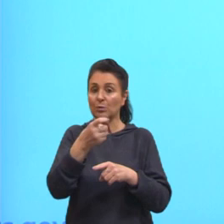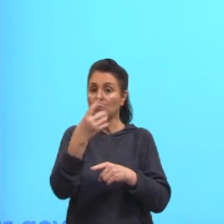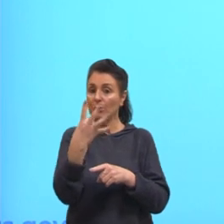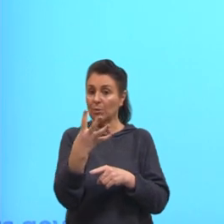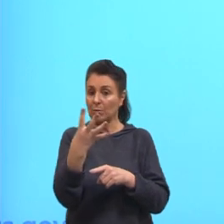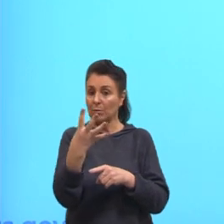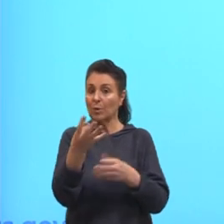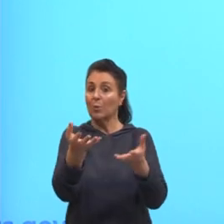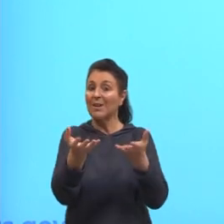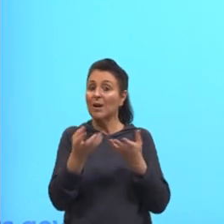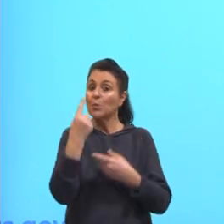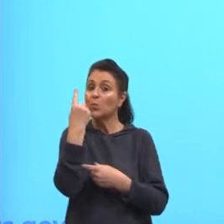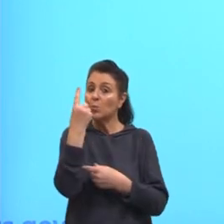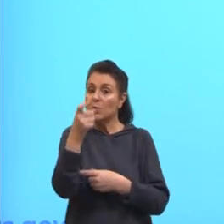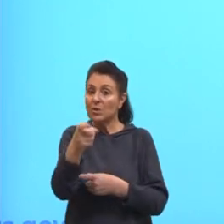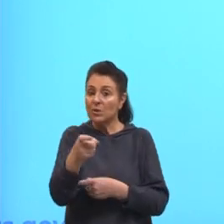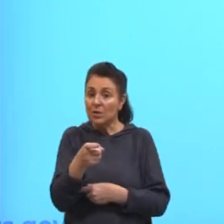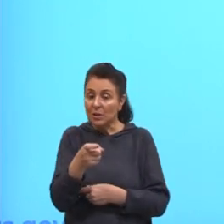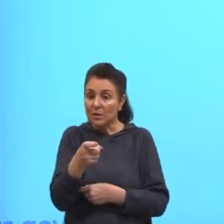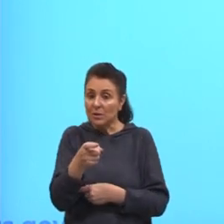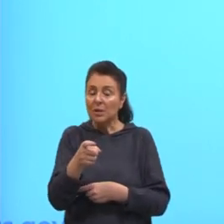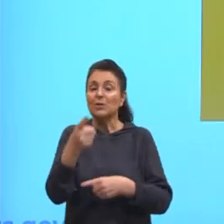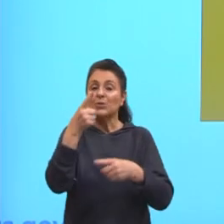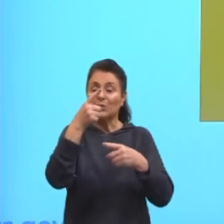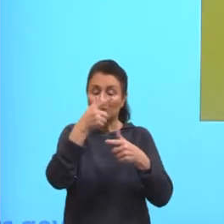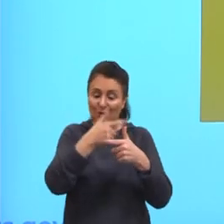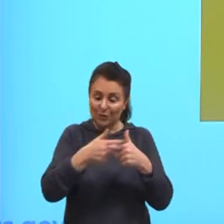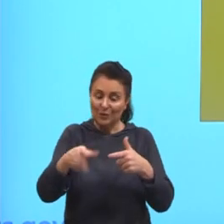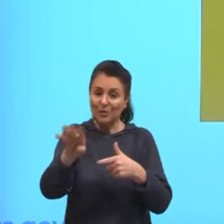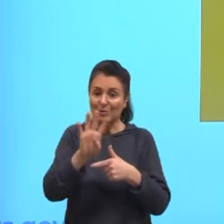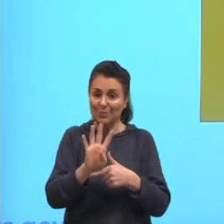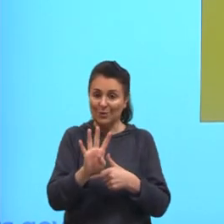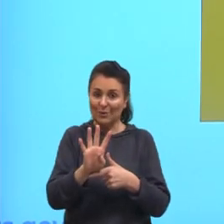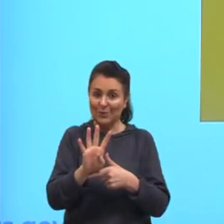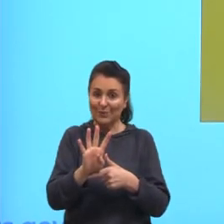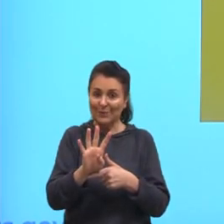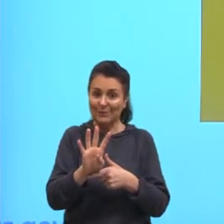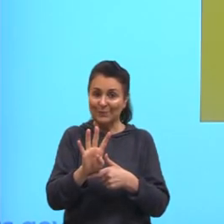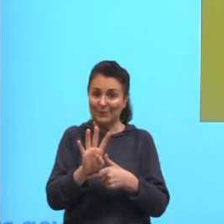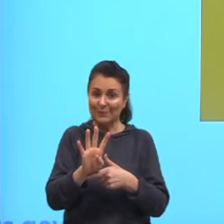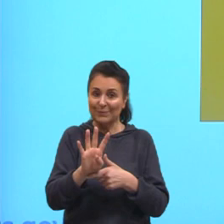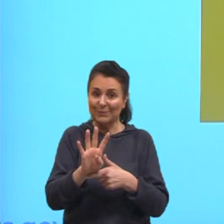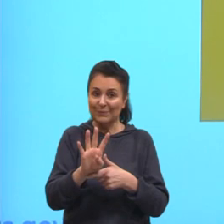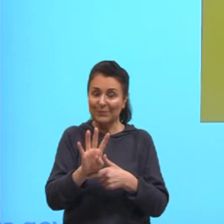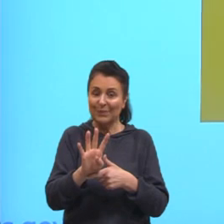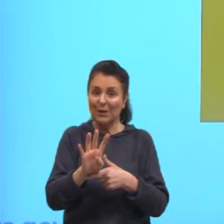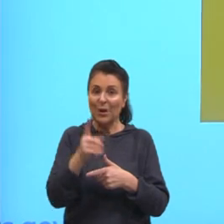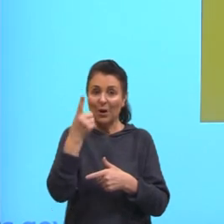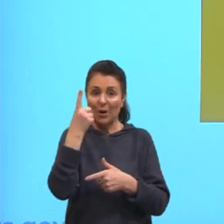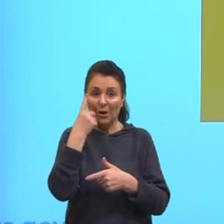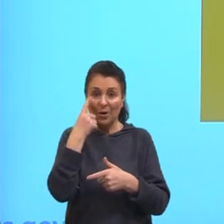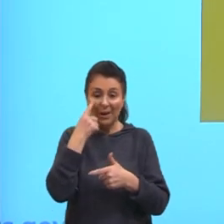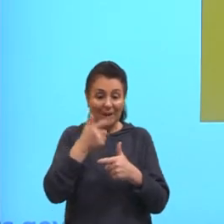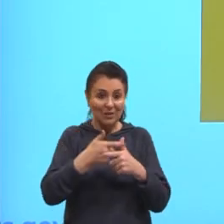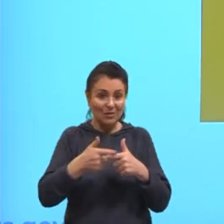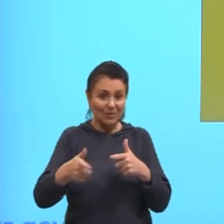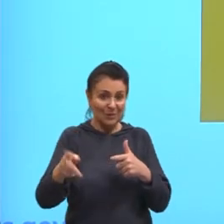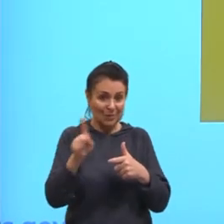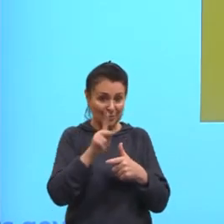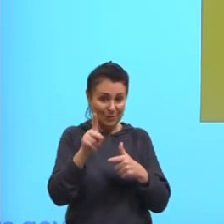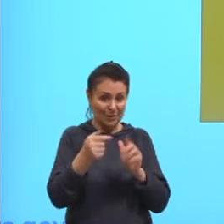de 1X. Então, dividimos por 4. Aqui, coloquei ao lado também a continha da divisão,